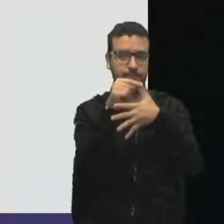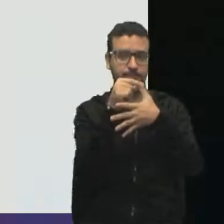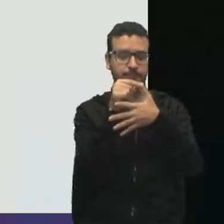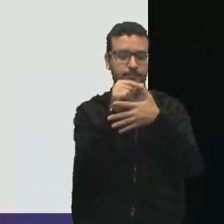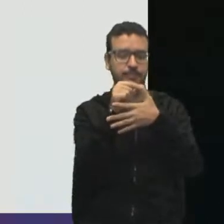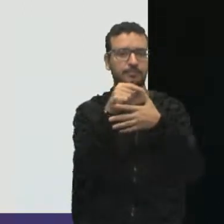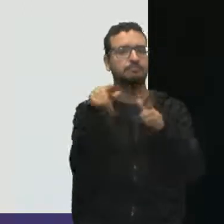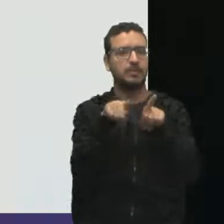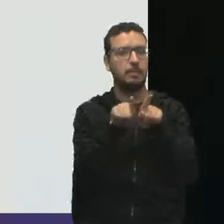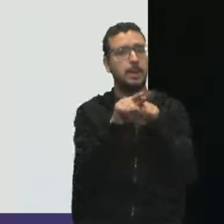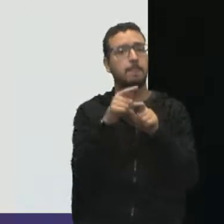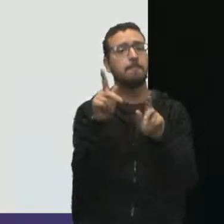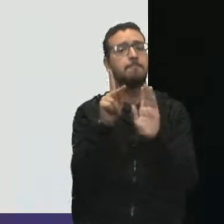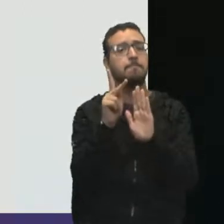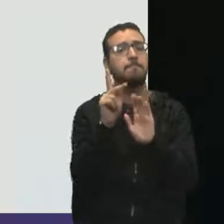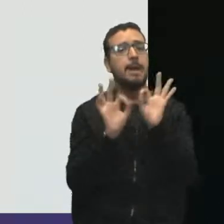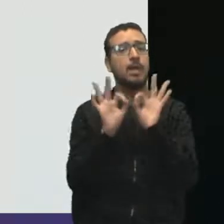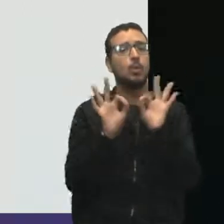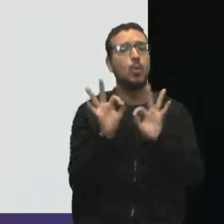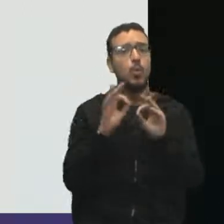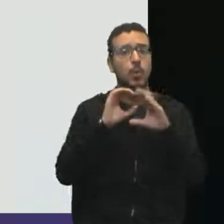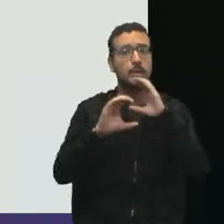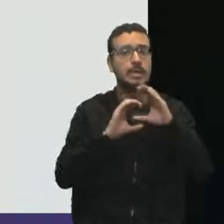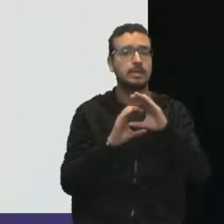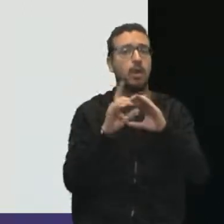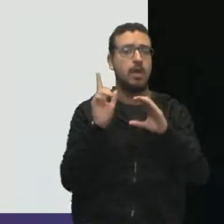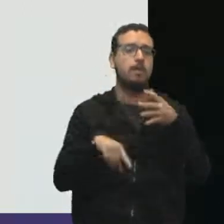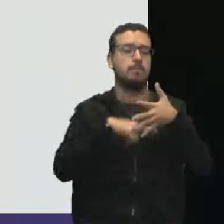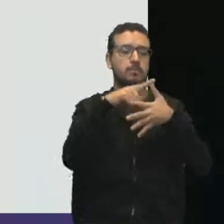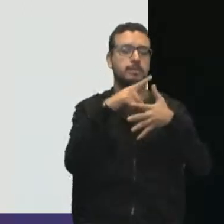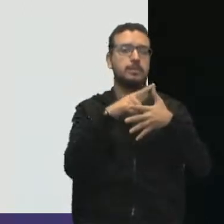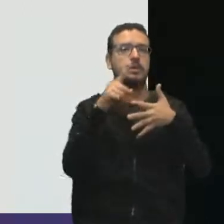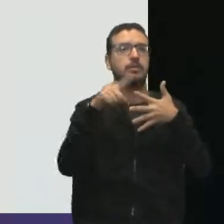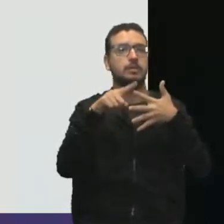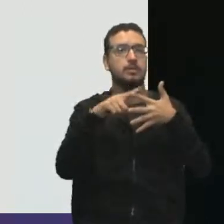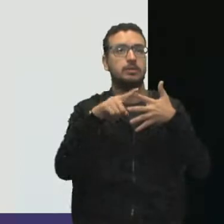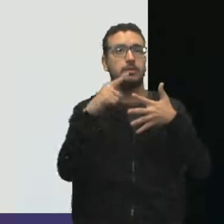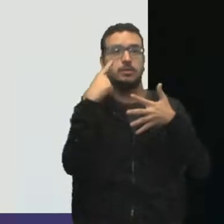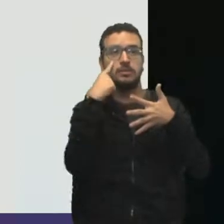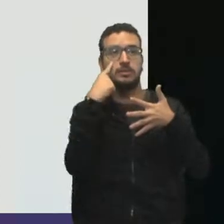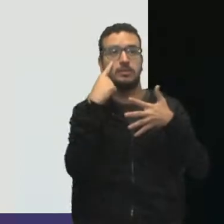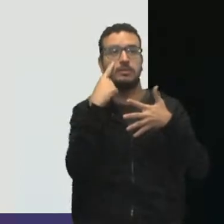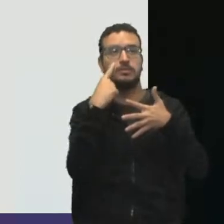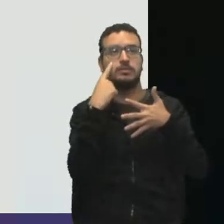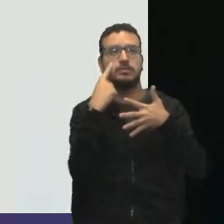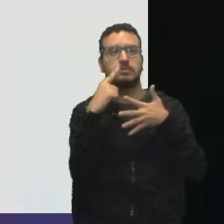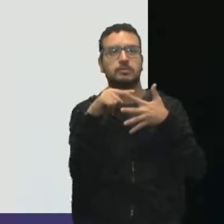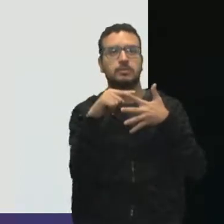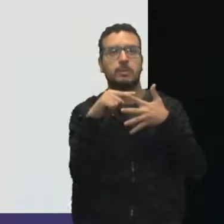é a primeira coisa que eu faço no plano de comunicação. identifiquei os stakeholders, as partes interessadas, eu vou então planejar